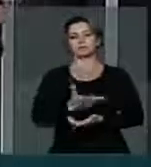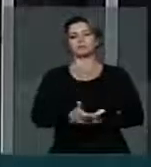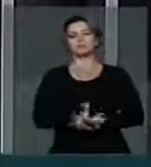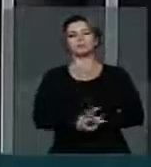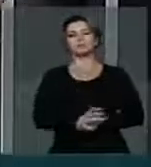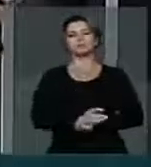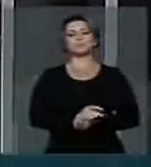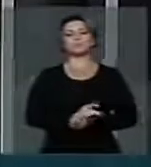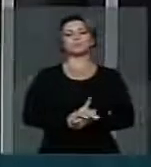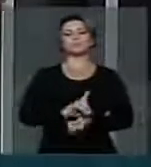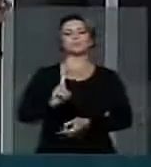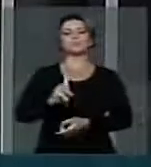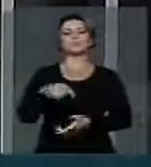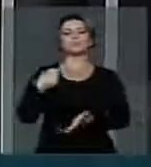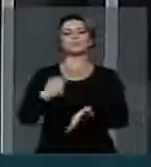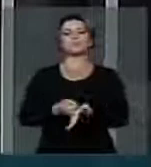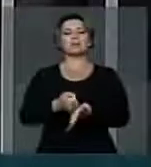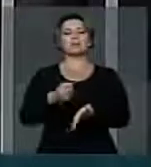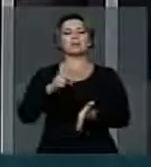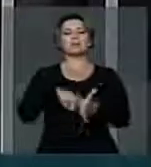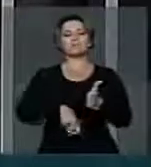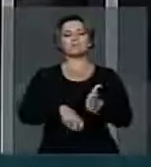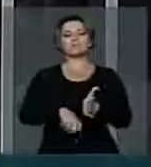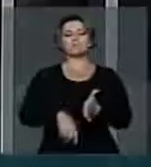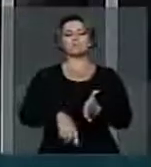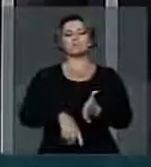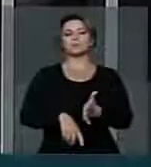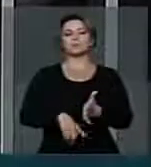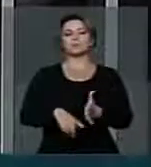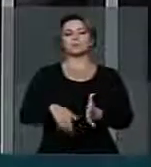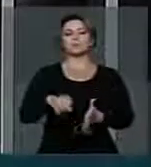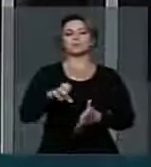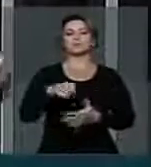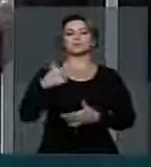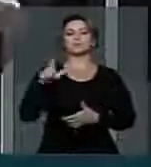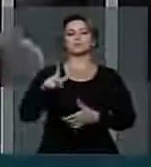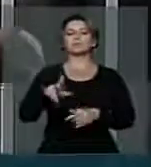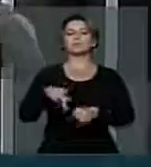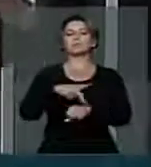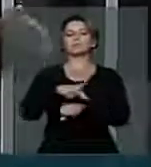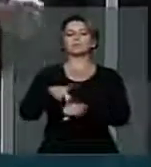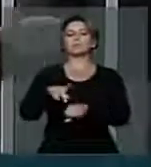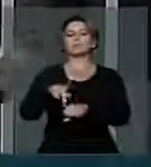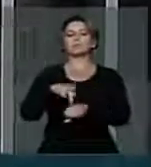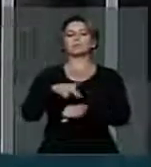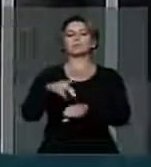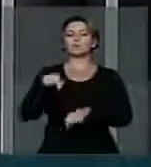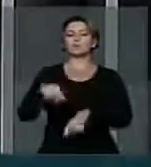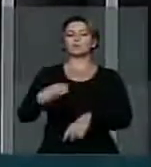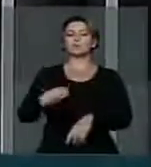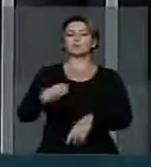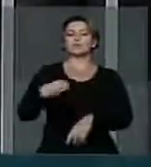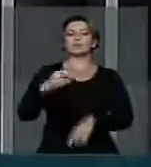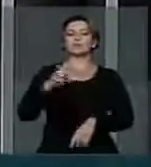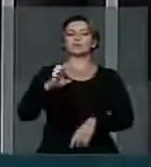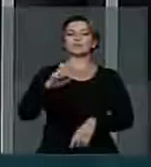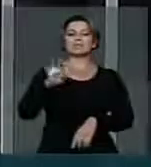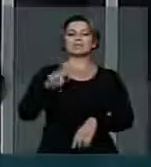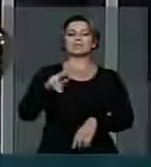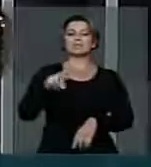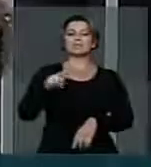a isenção de imposto de renda para estrangeiros que ganhem aqui com fundos de investimentos,